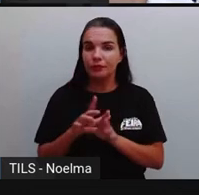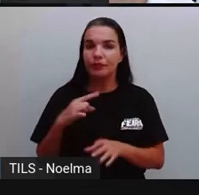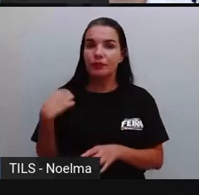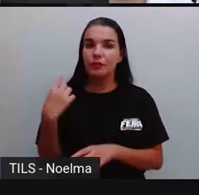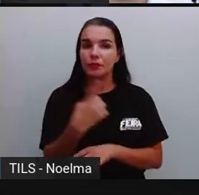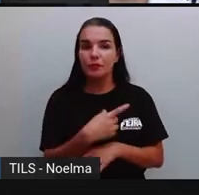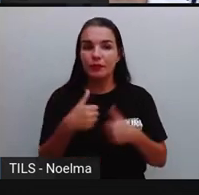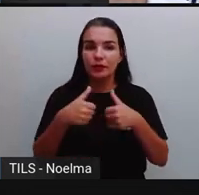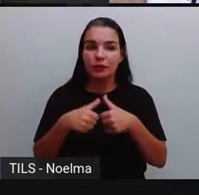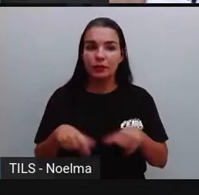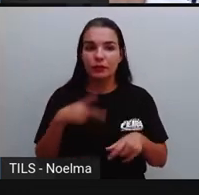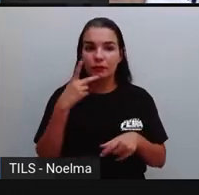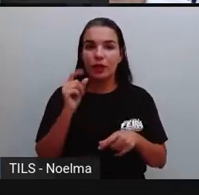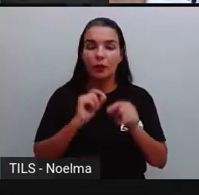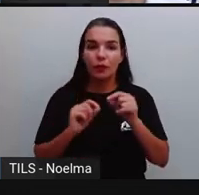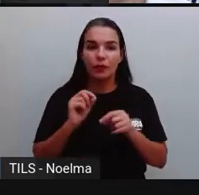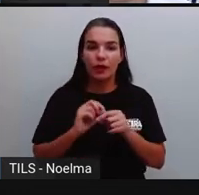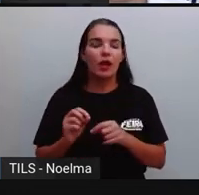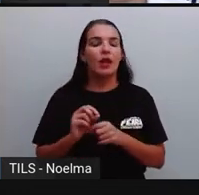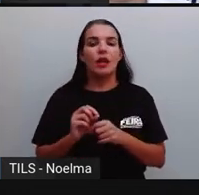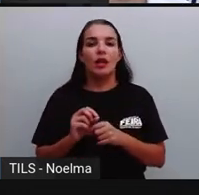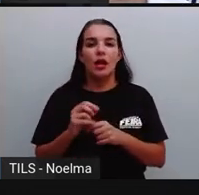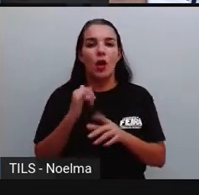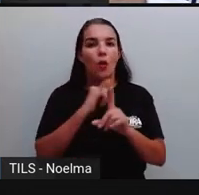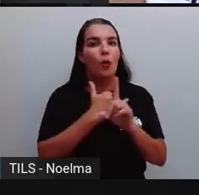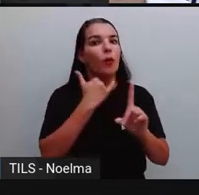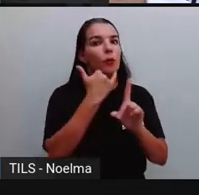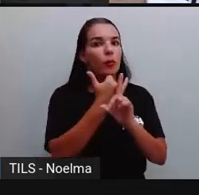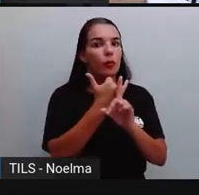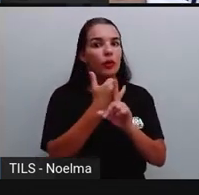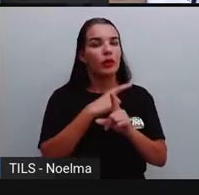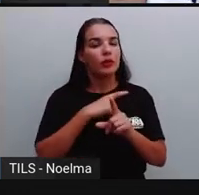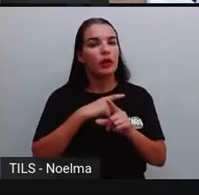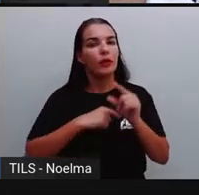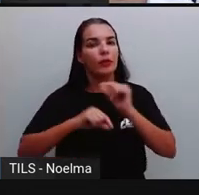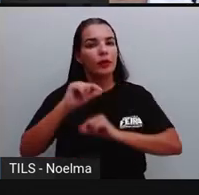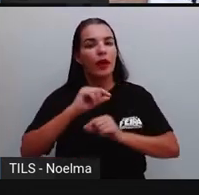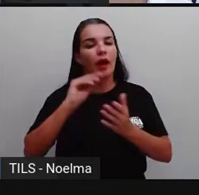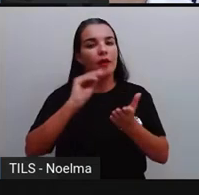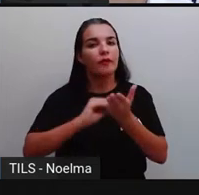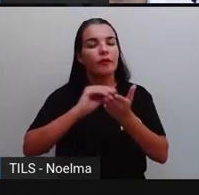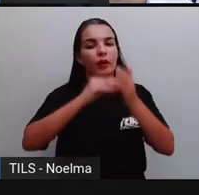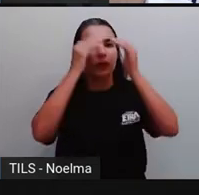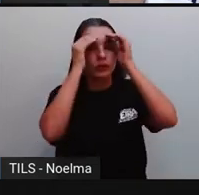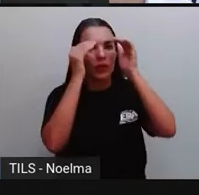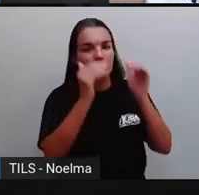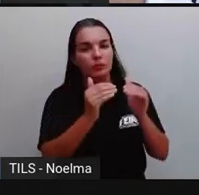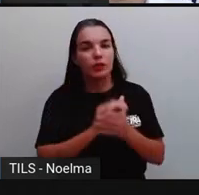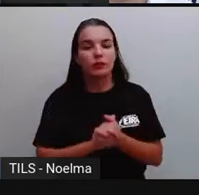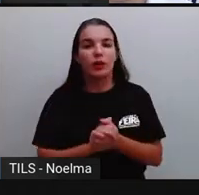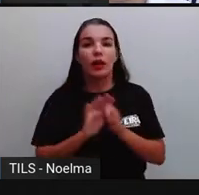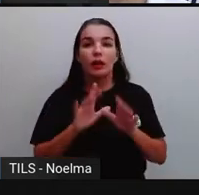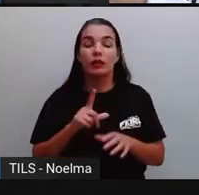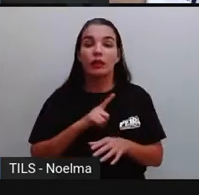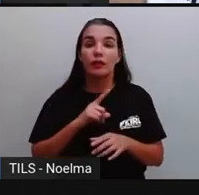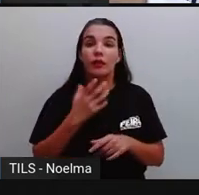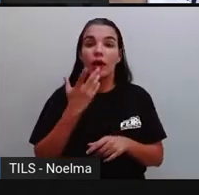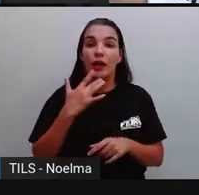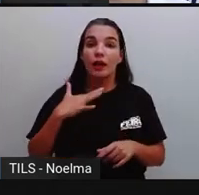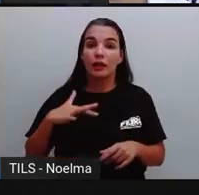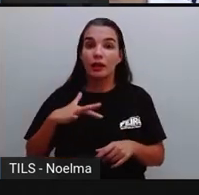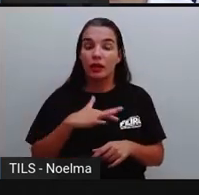vem da intolerância. A gente tem várias situações aí nesse vídeo, né? Falando aí, teve uma criança que falou que